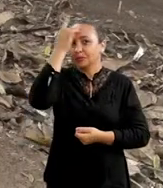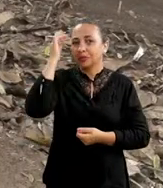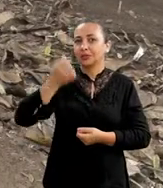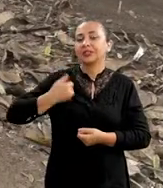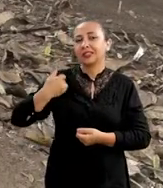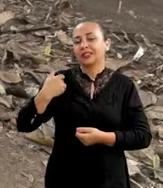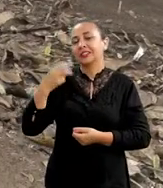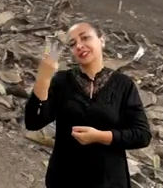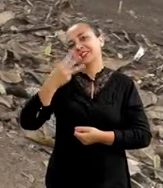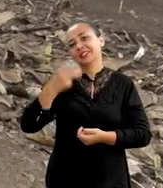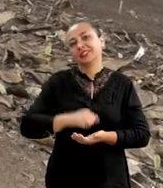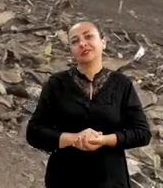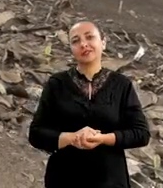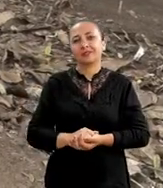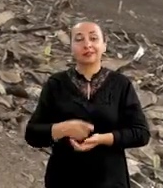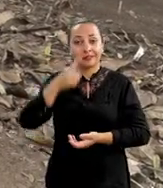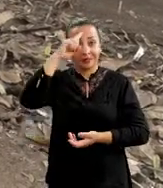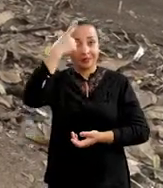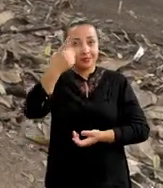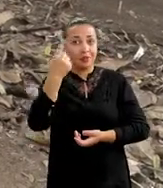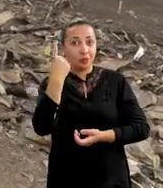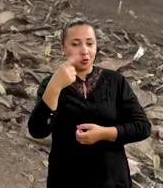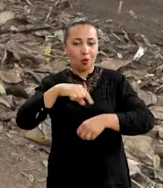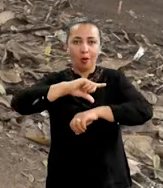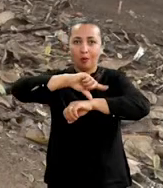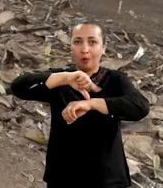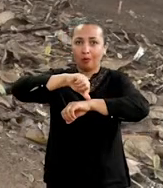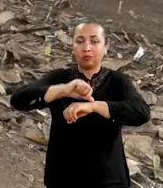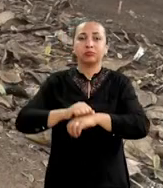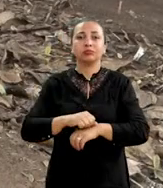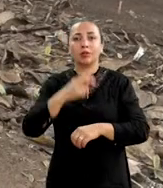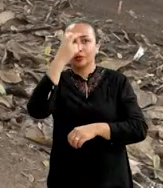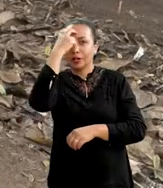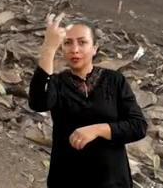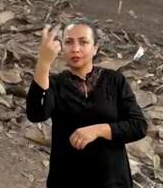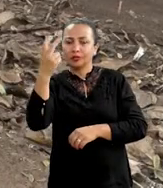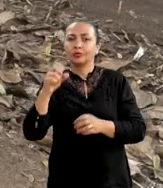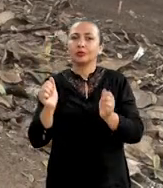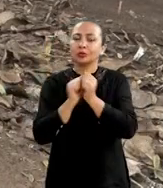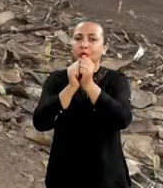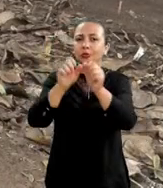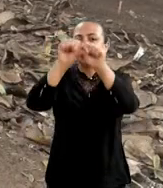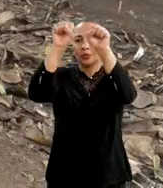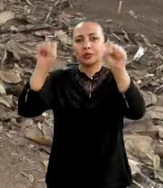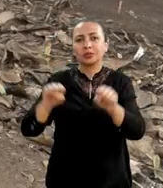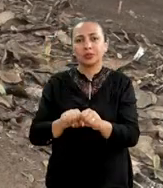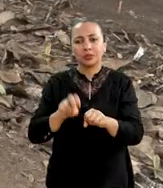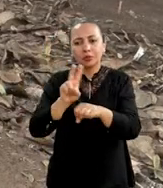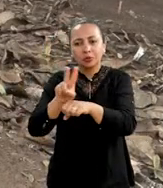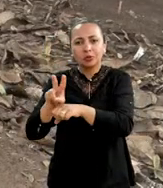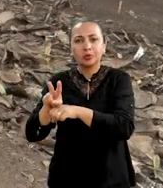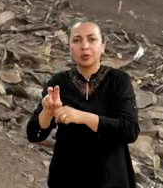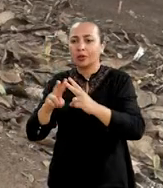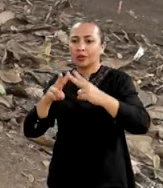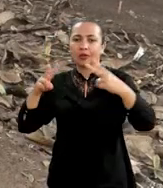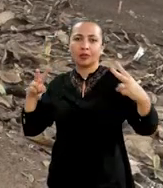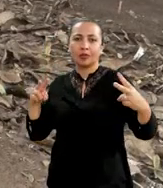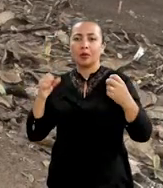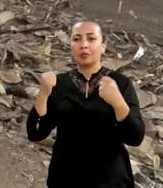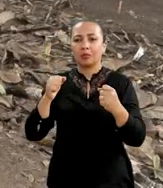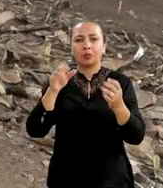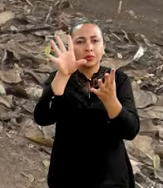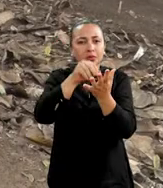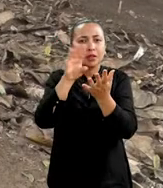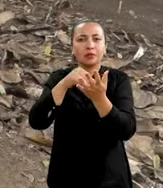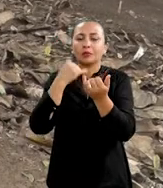que estão na terceira idade. A ideia é que um relógio digital inteligente integrado a um sistema de monitoramento remoto capture